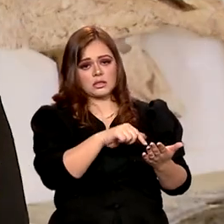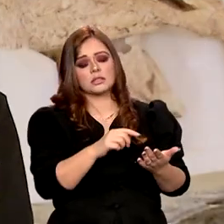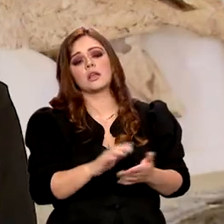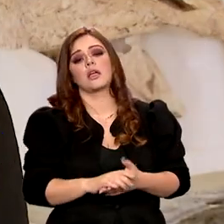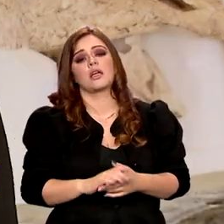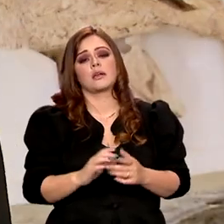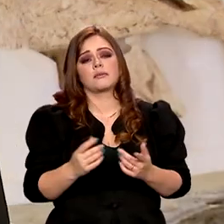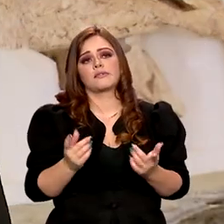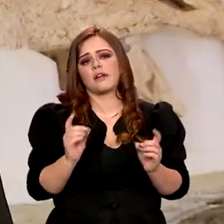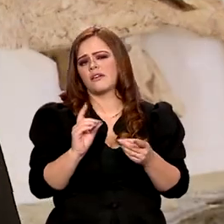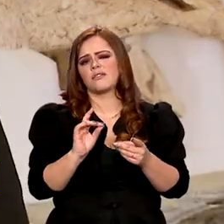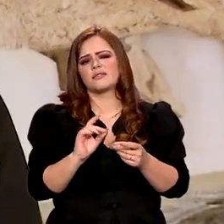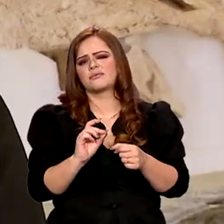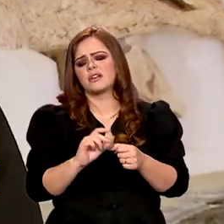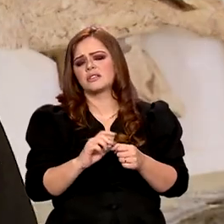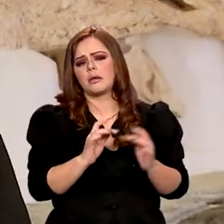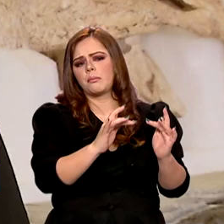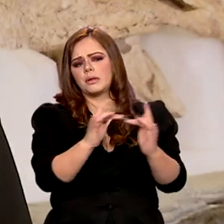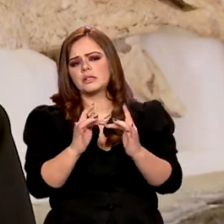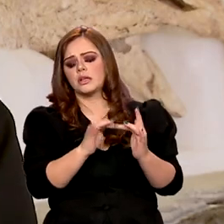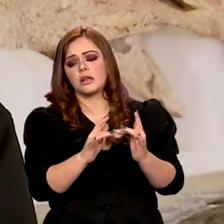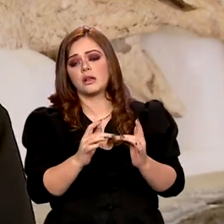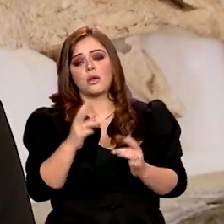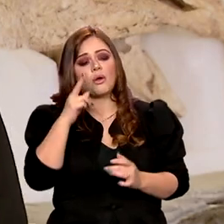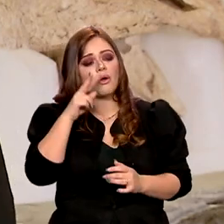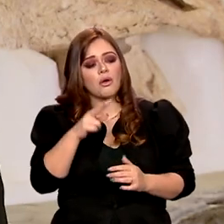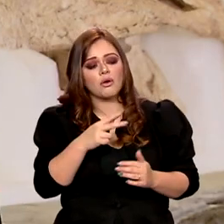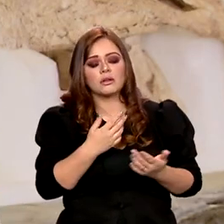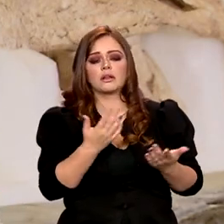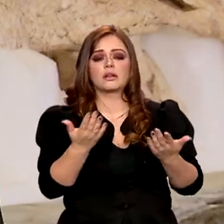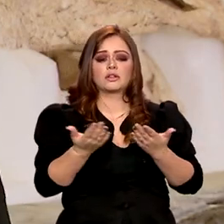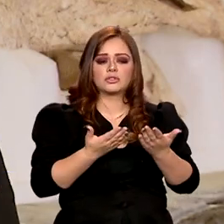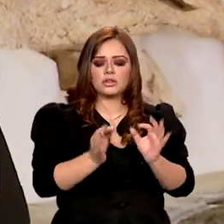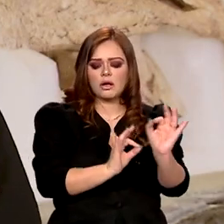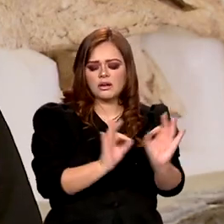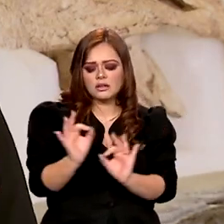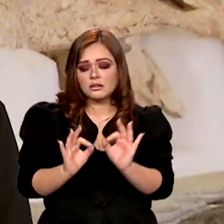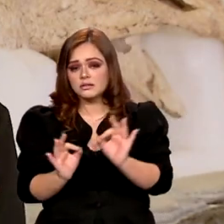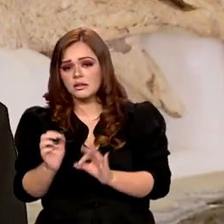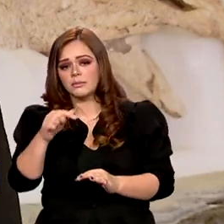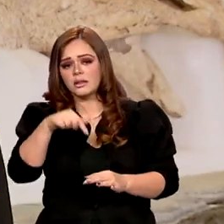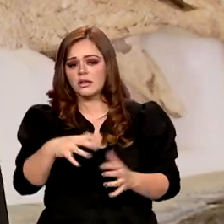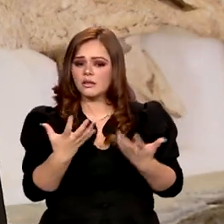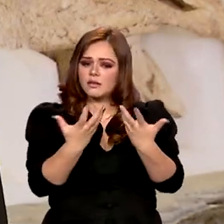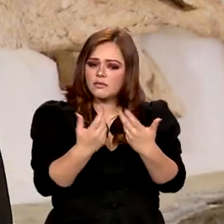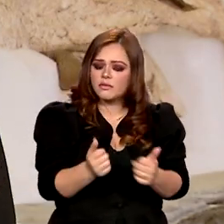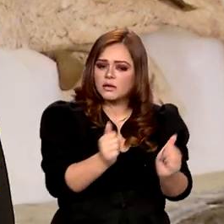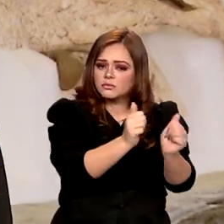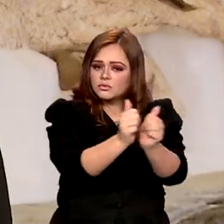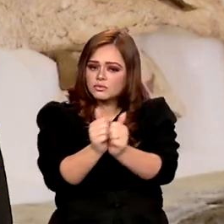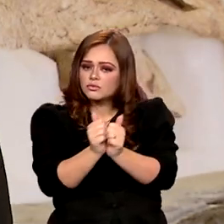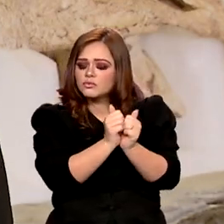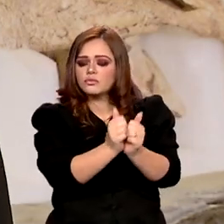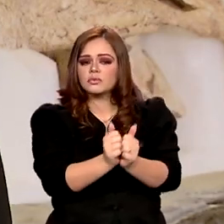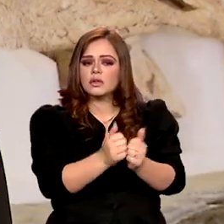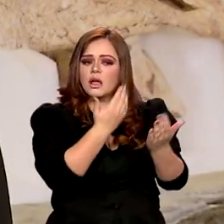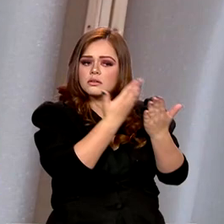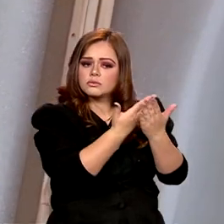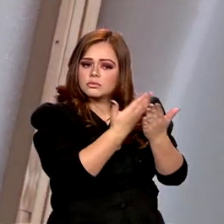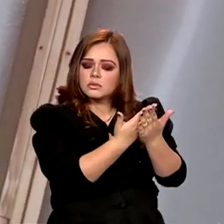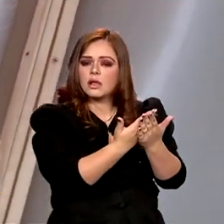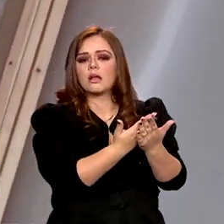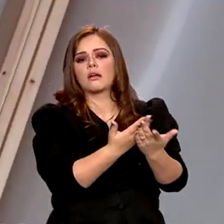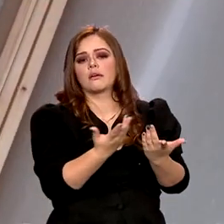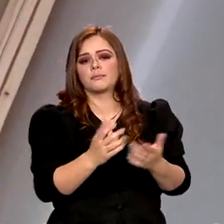parcerias. Olha, o material estava aqui, foi preparado aqui, a gente já tem essas ideias, fazer parcerias para estudar esse material.